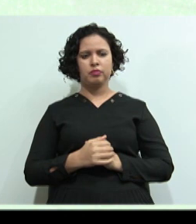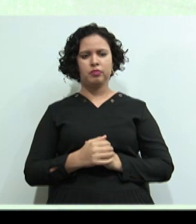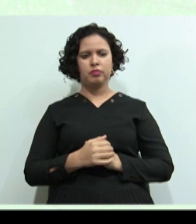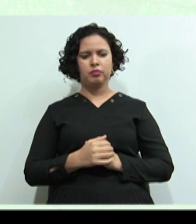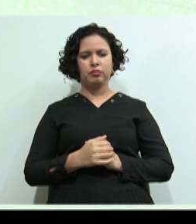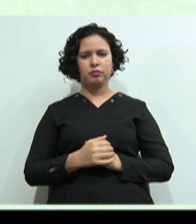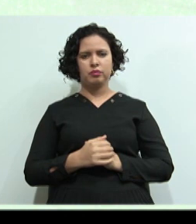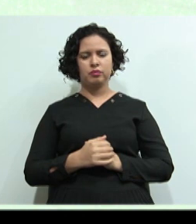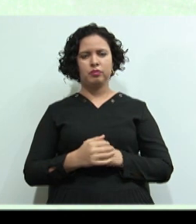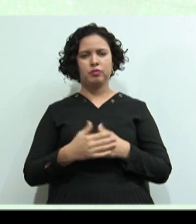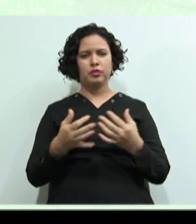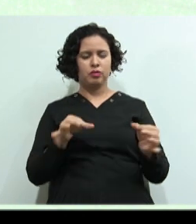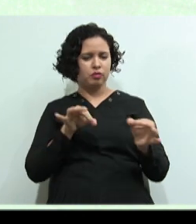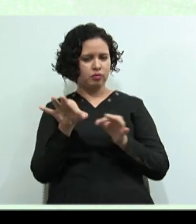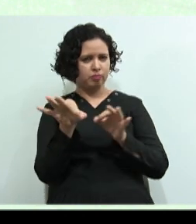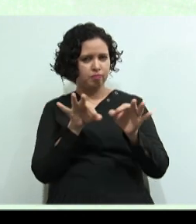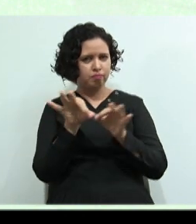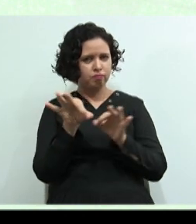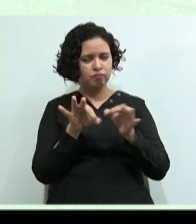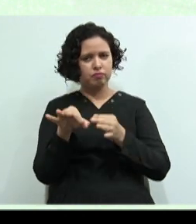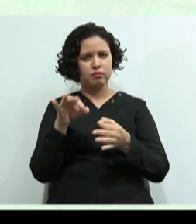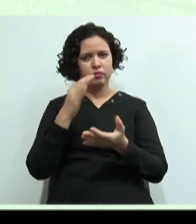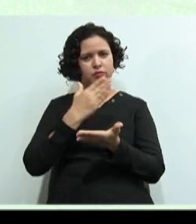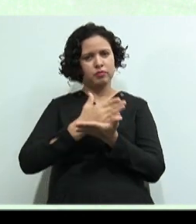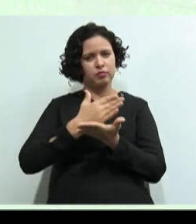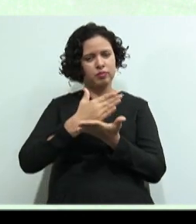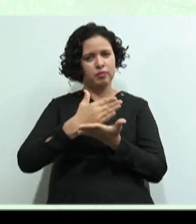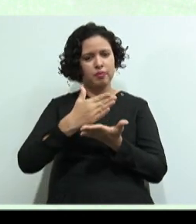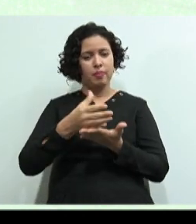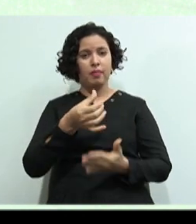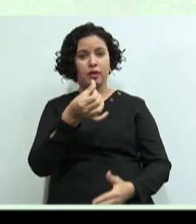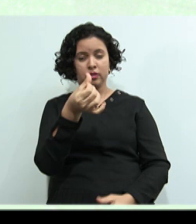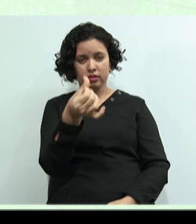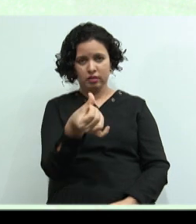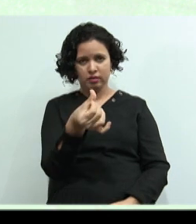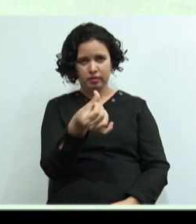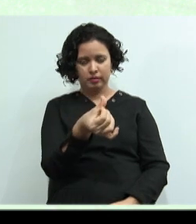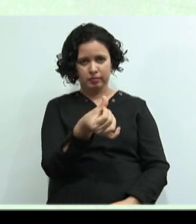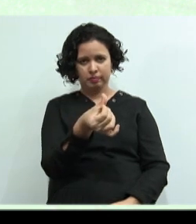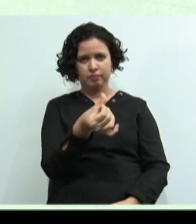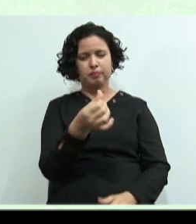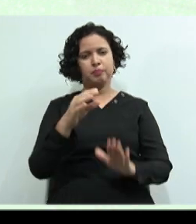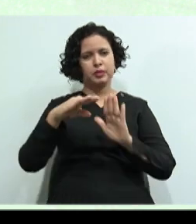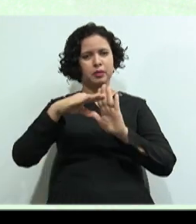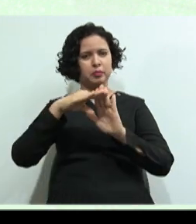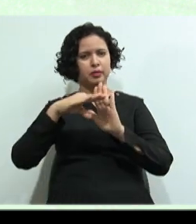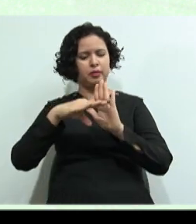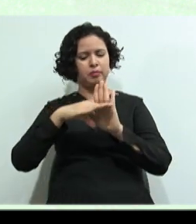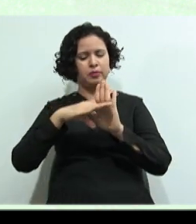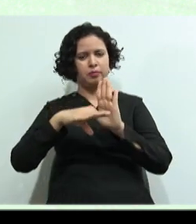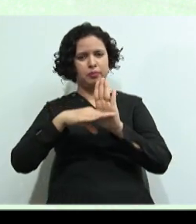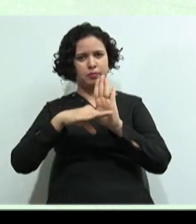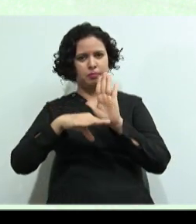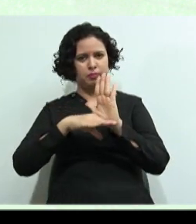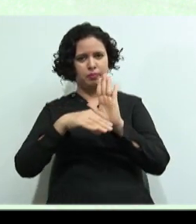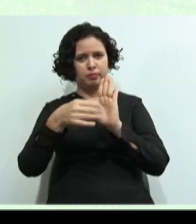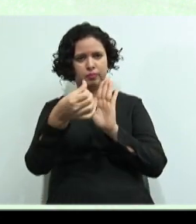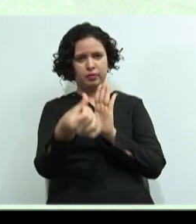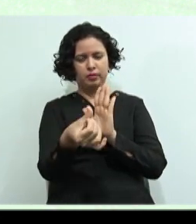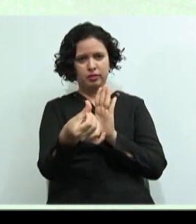O cronograma Ele foi dividido Em seis unidades Tá? Correto? E